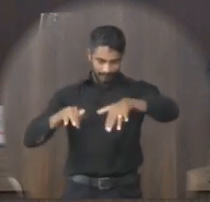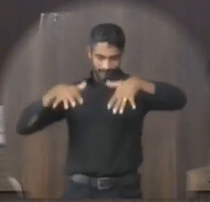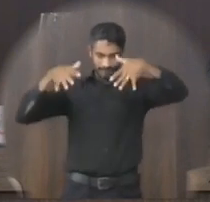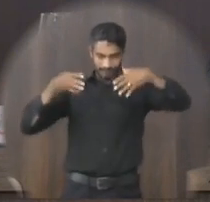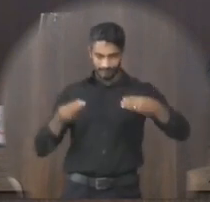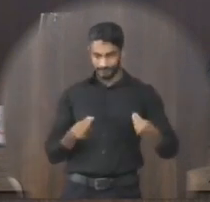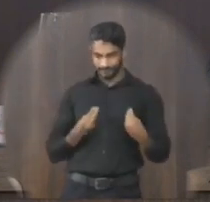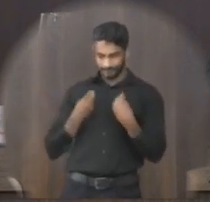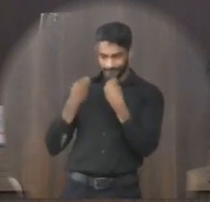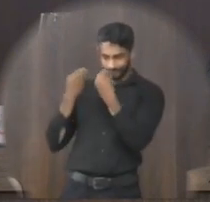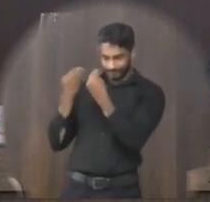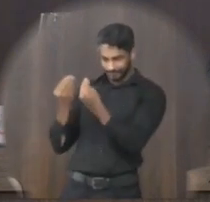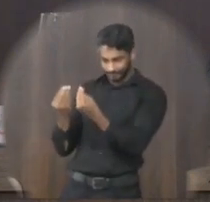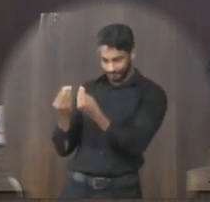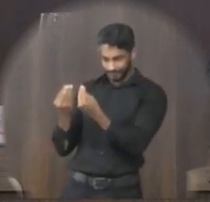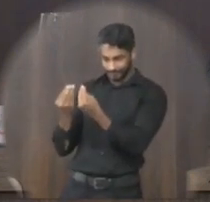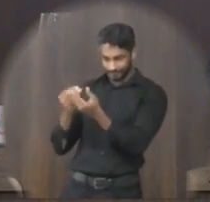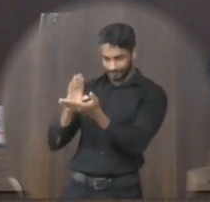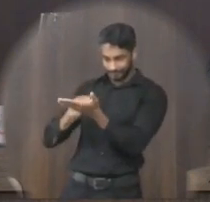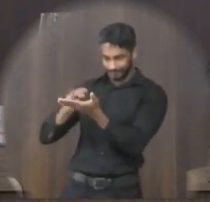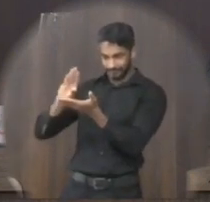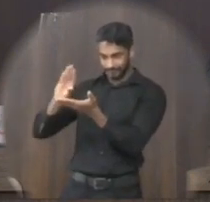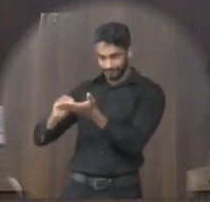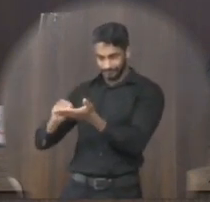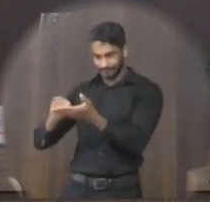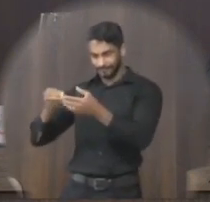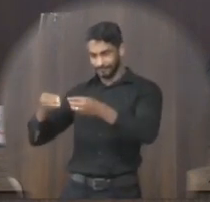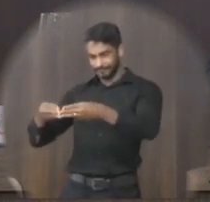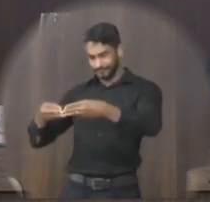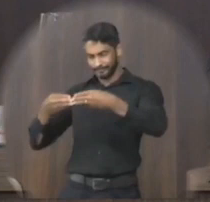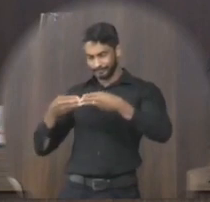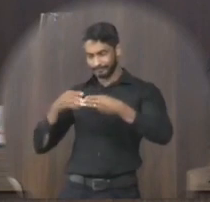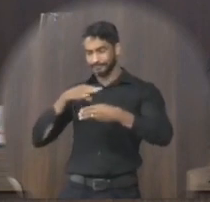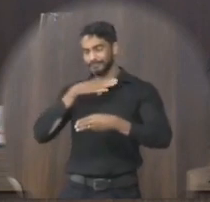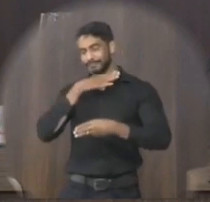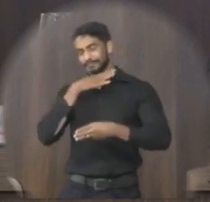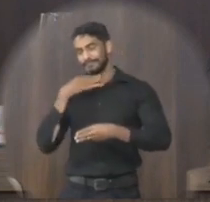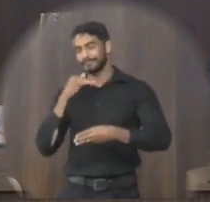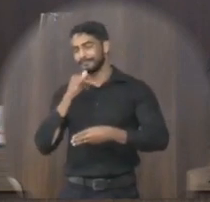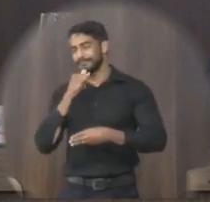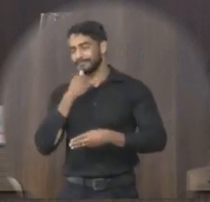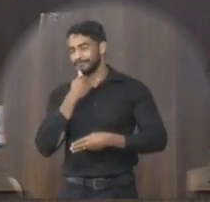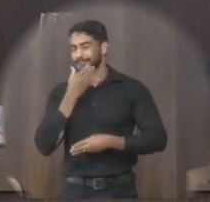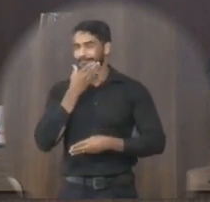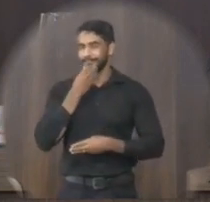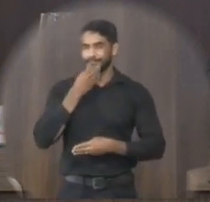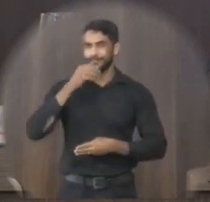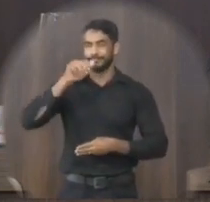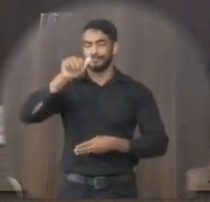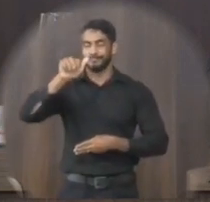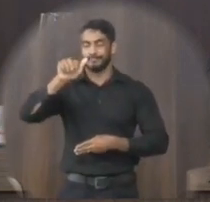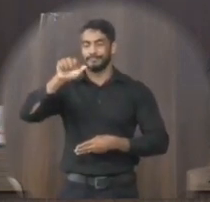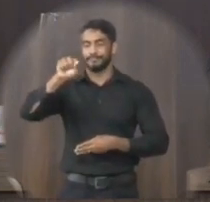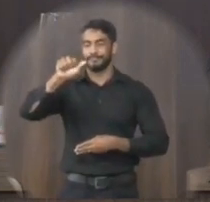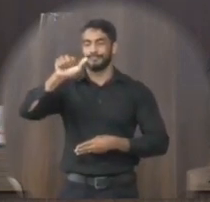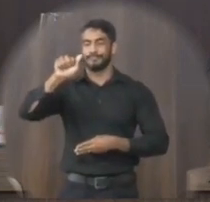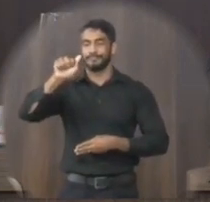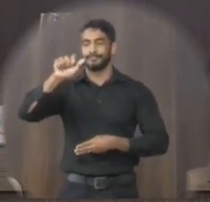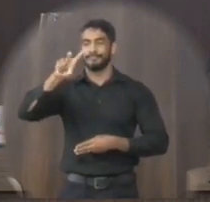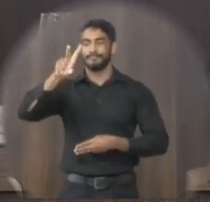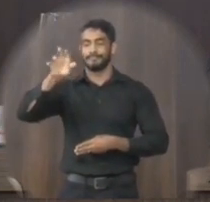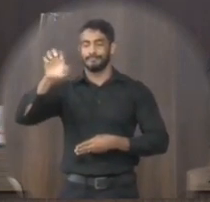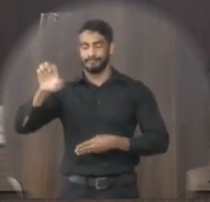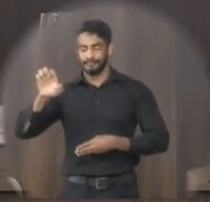na forma regimental requerer que conste em ata moção com voto de pesar pelo falecimento do senhor salve o Renato Fernandes